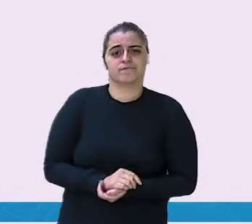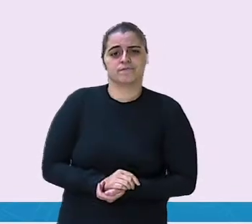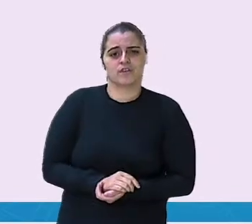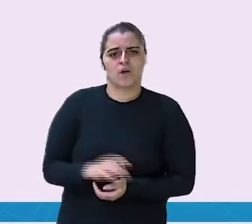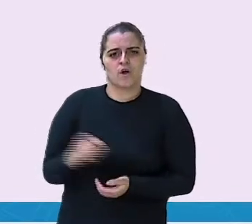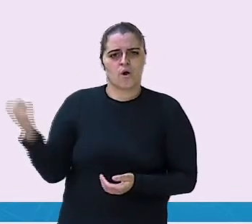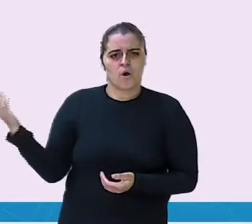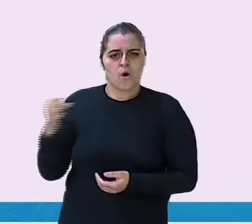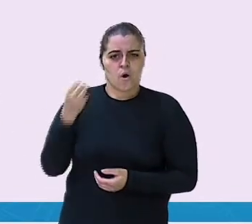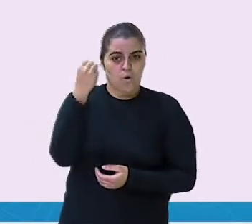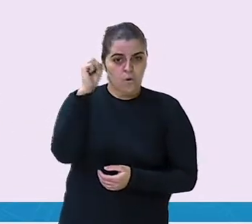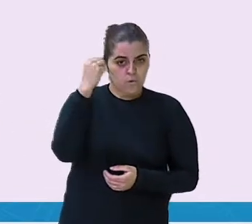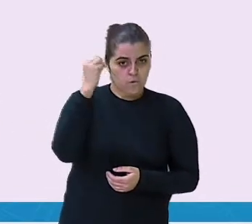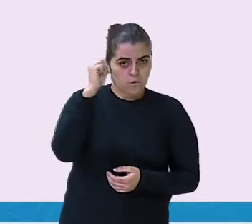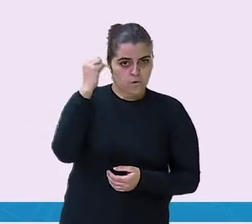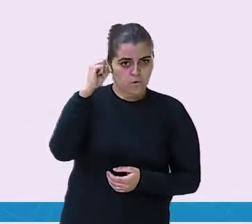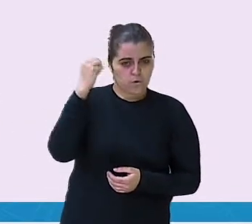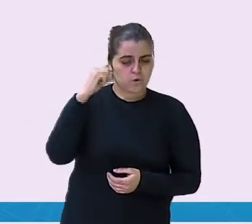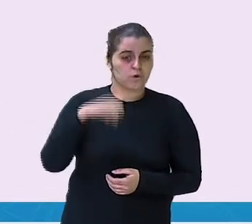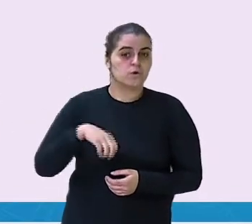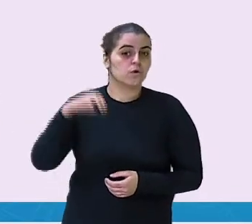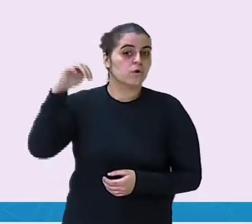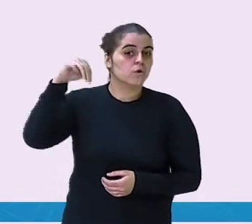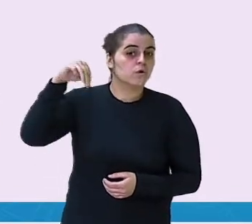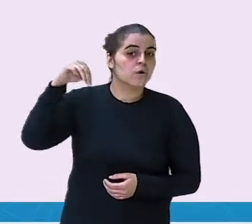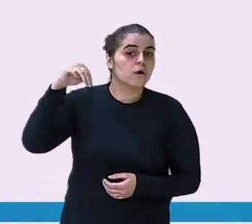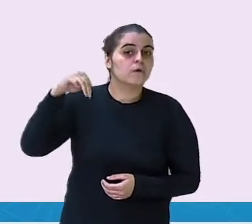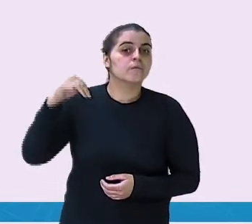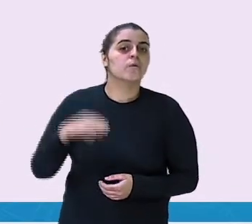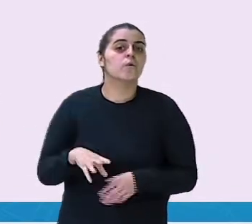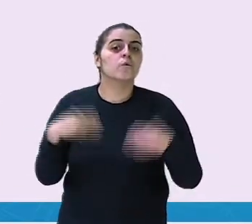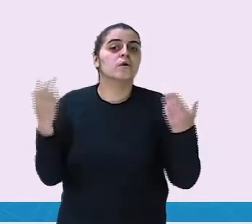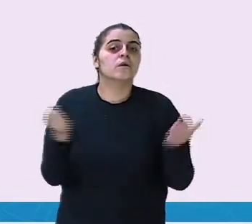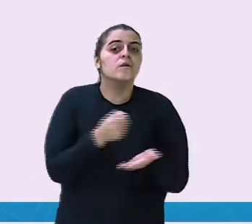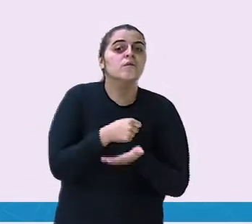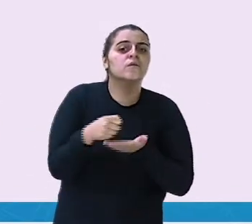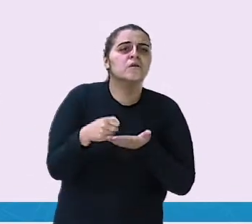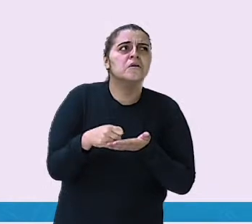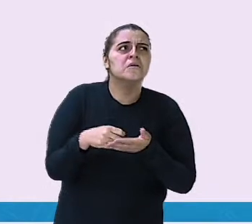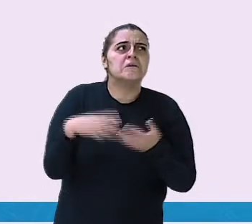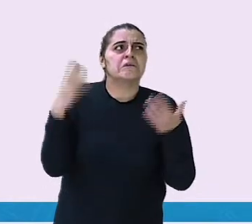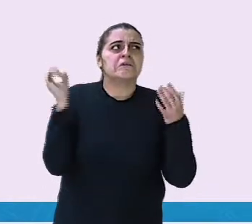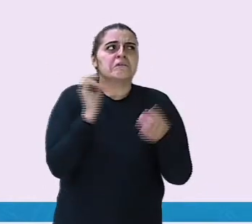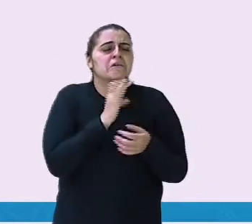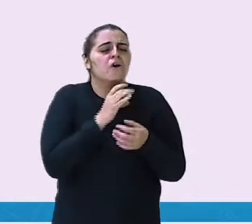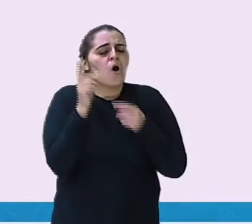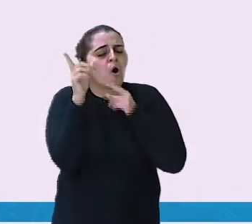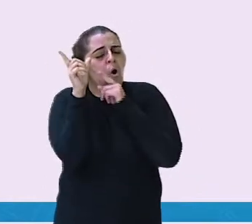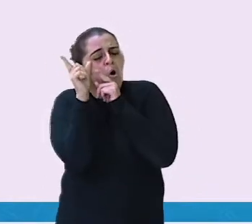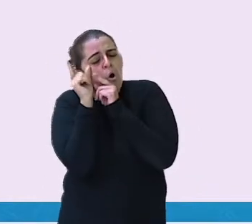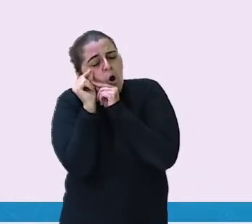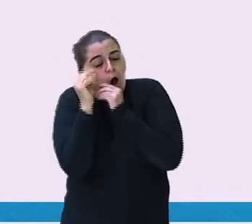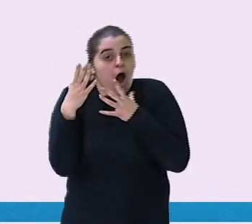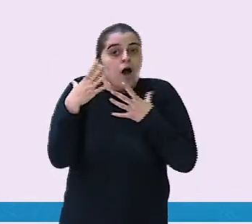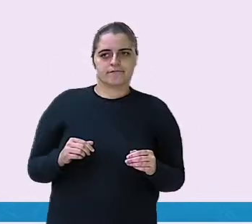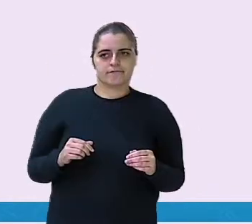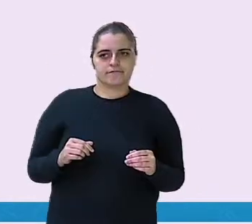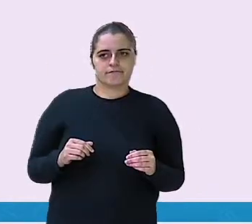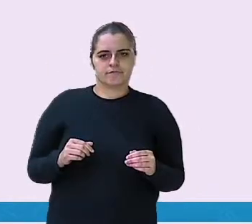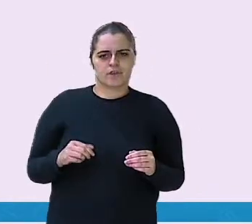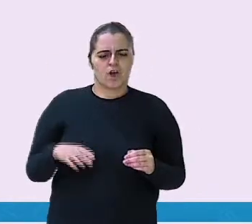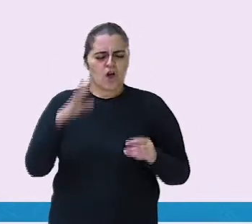Oito de maio. Será o que que ele anotou? Tive um pesadelo horrível essa noite.